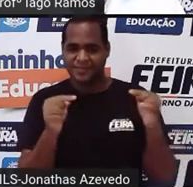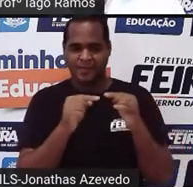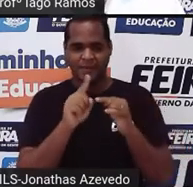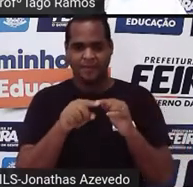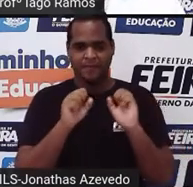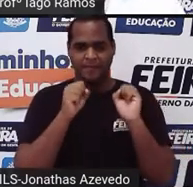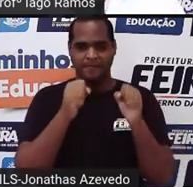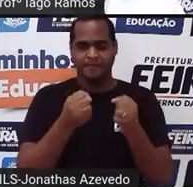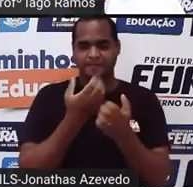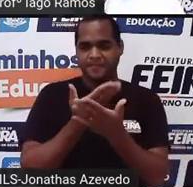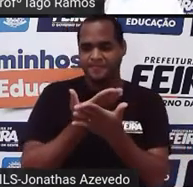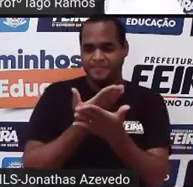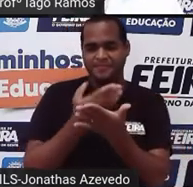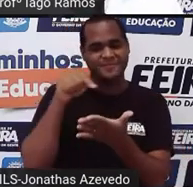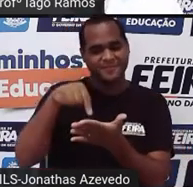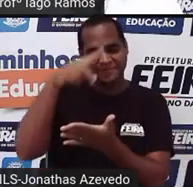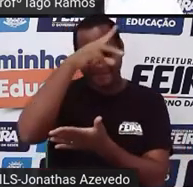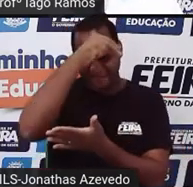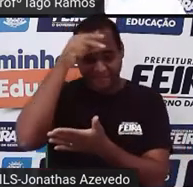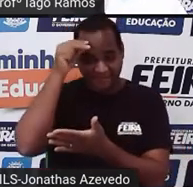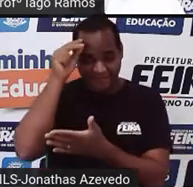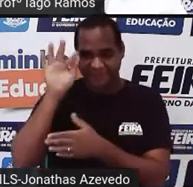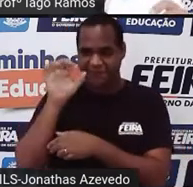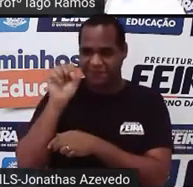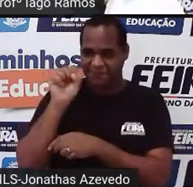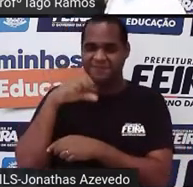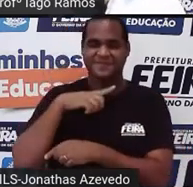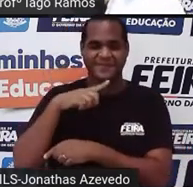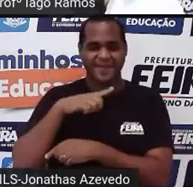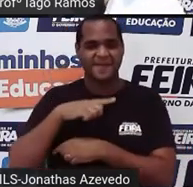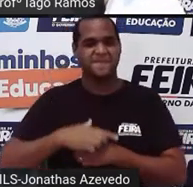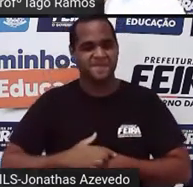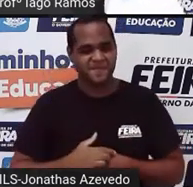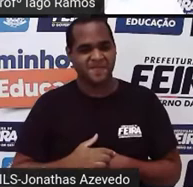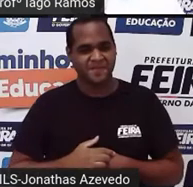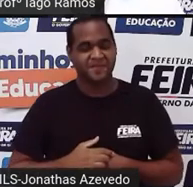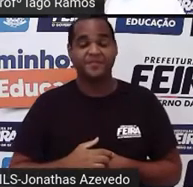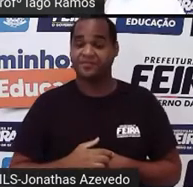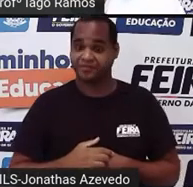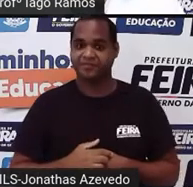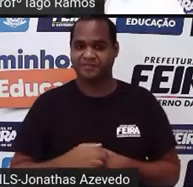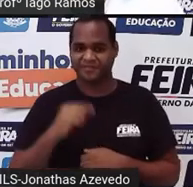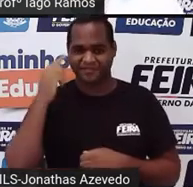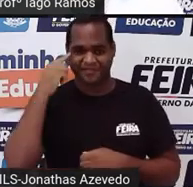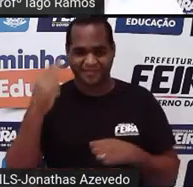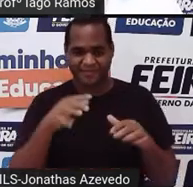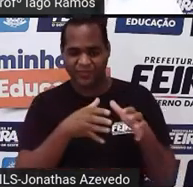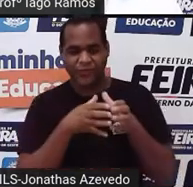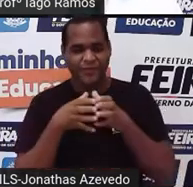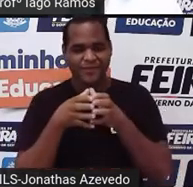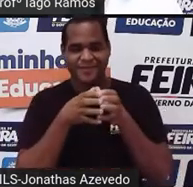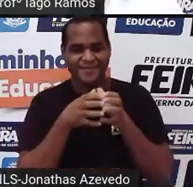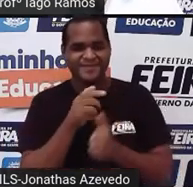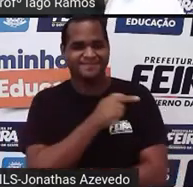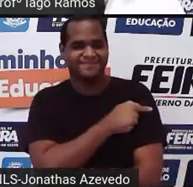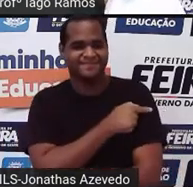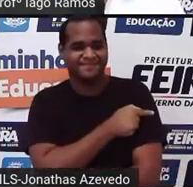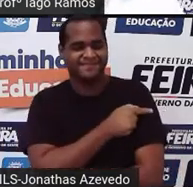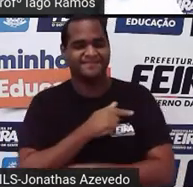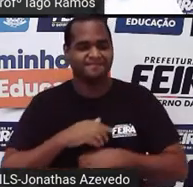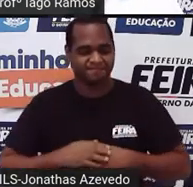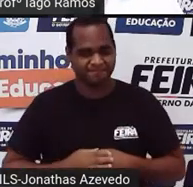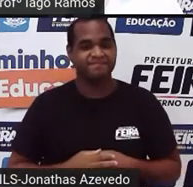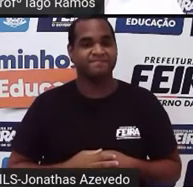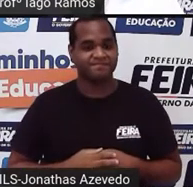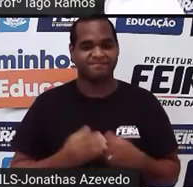estudante da Rede Municipal de Ensino, aqui de Feira de Santana, das turminhas do sétimo ano, tá bom? Então